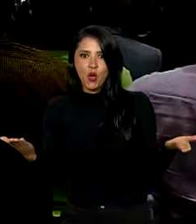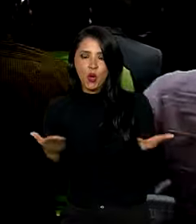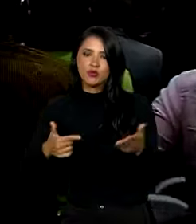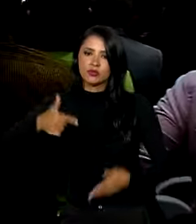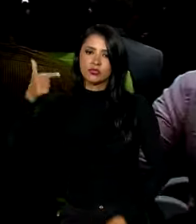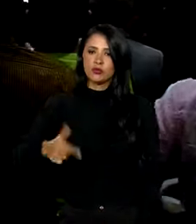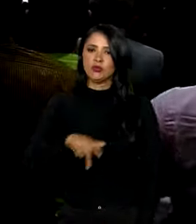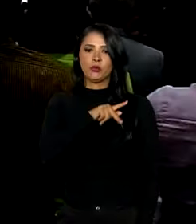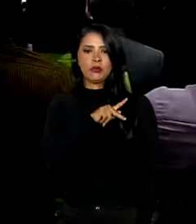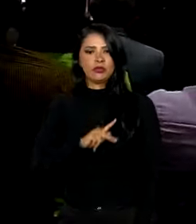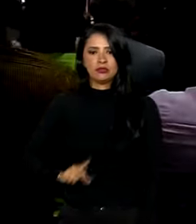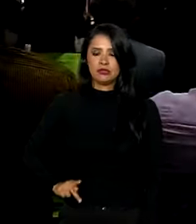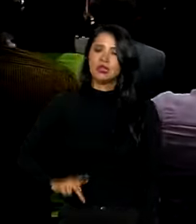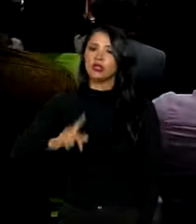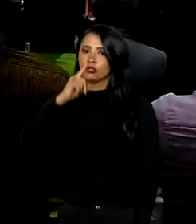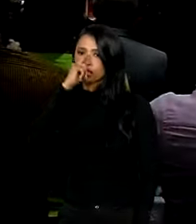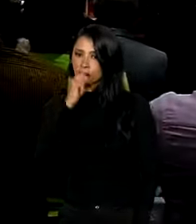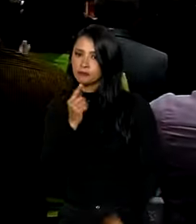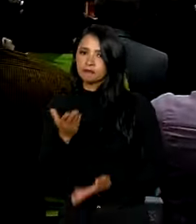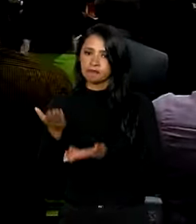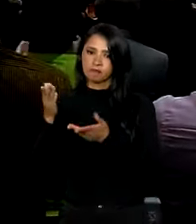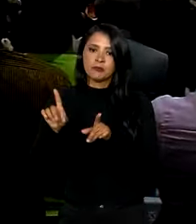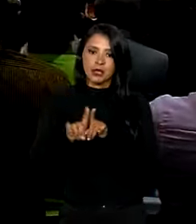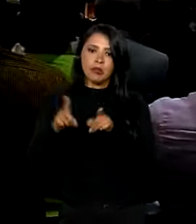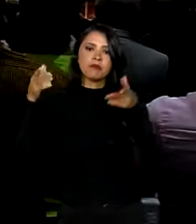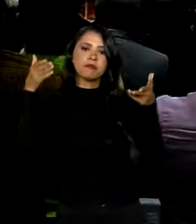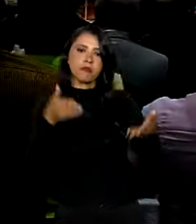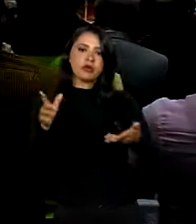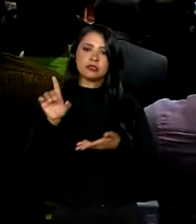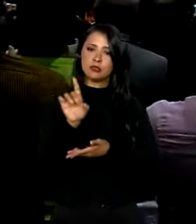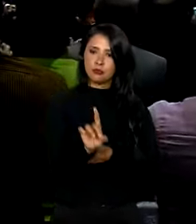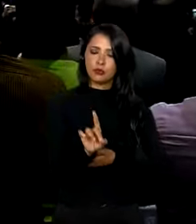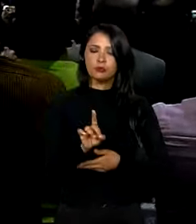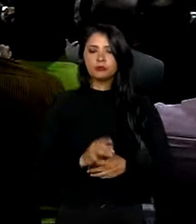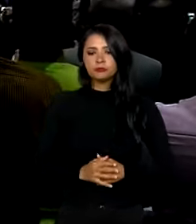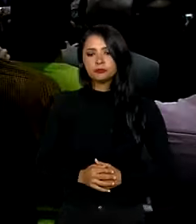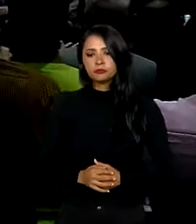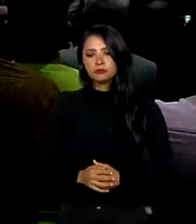-presidente da República Geraldo Alckmin, também participou do encontro.